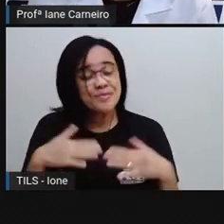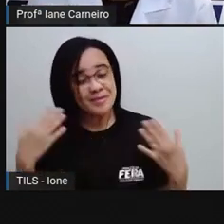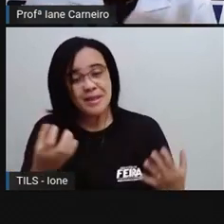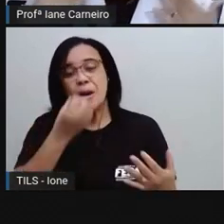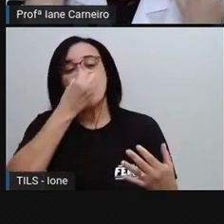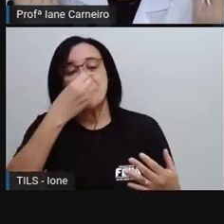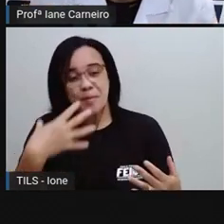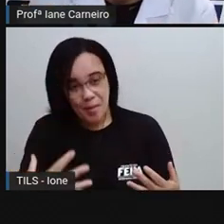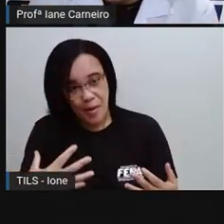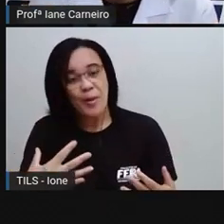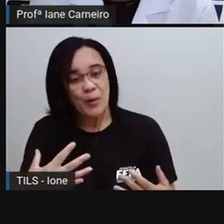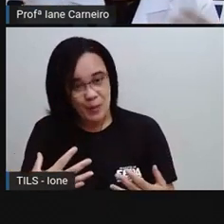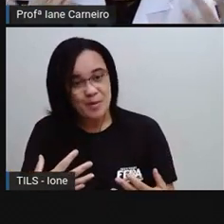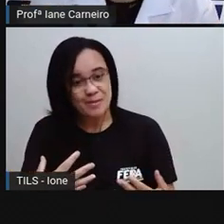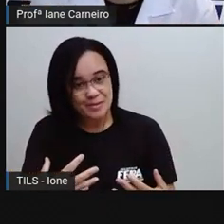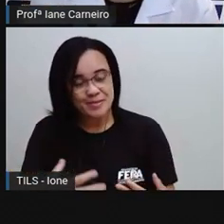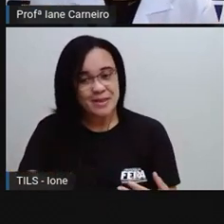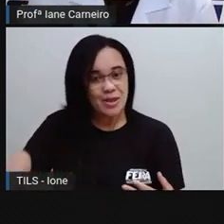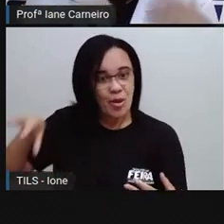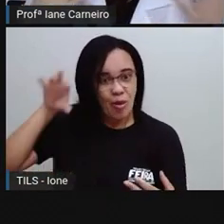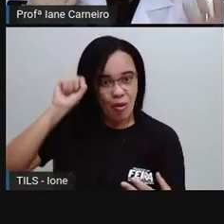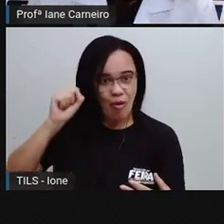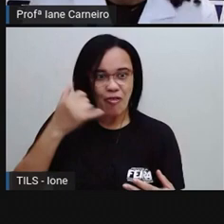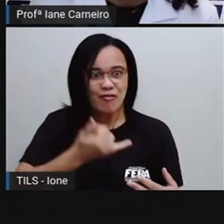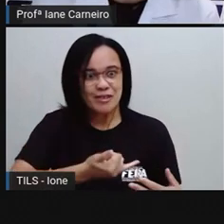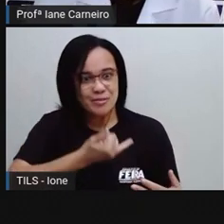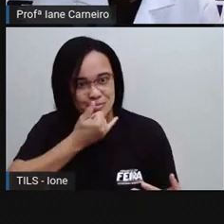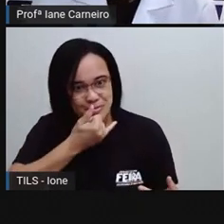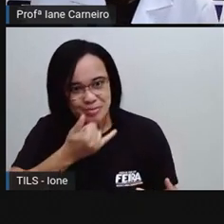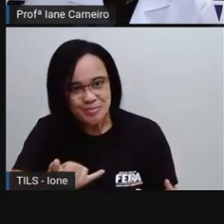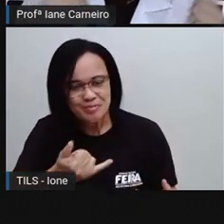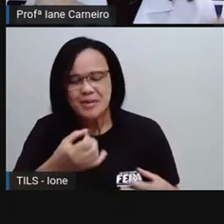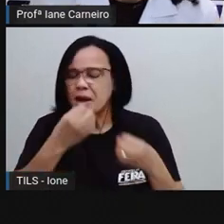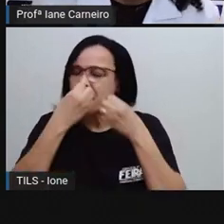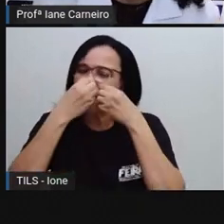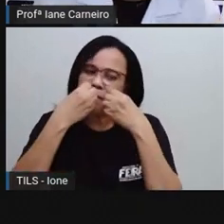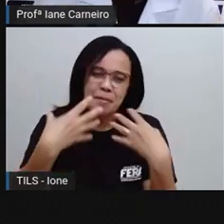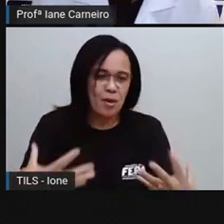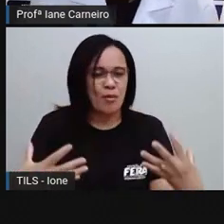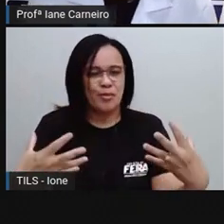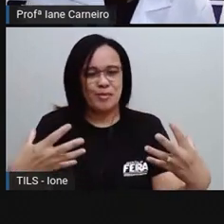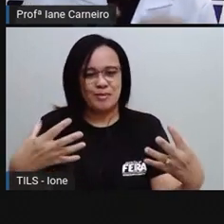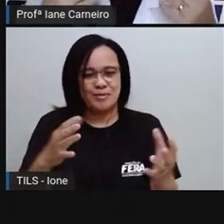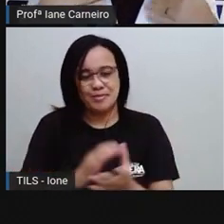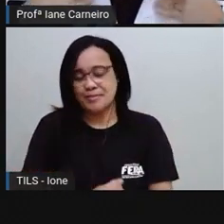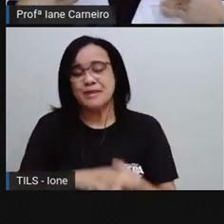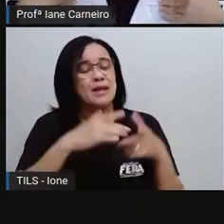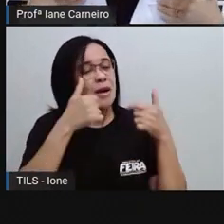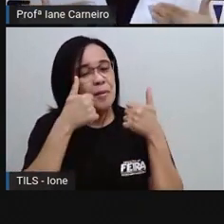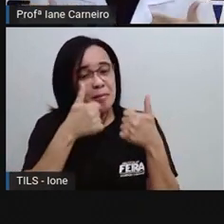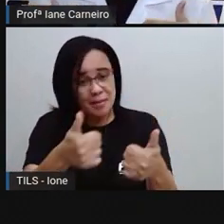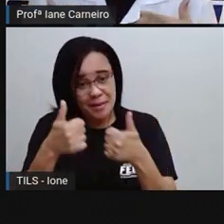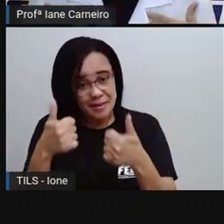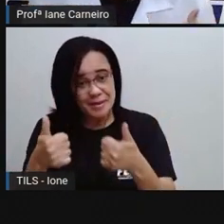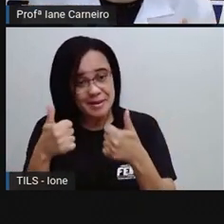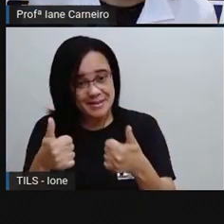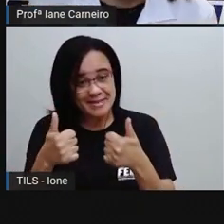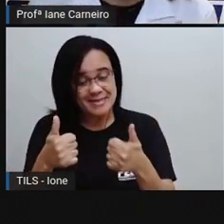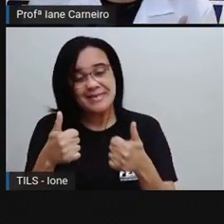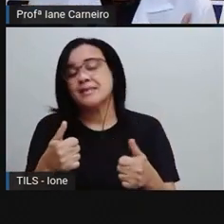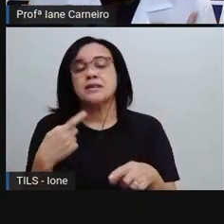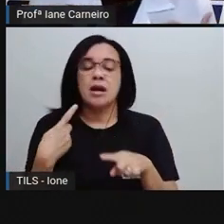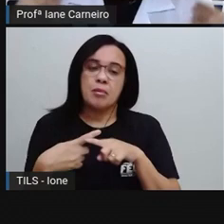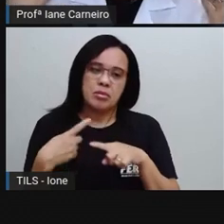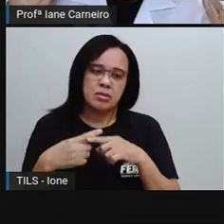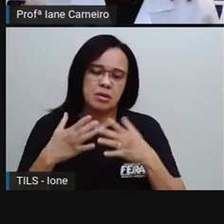pessoa, quando a gente ouve isso da outra pessoa, né? Eu não vou repetir, vai ficar tudo bem. A gente acaba acalmando,